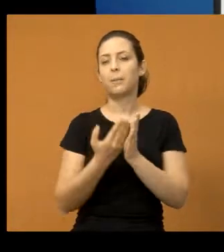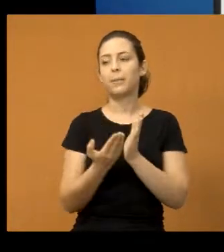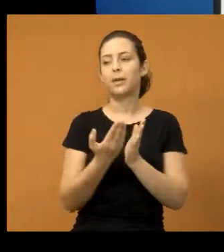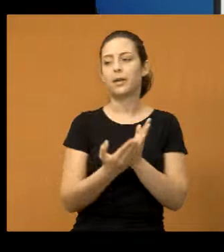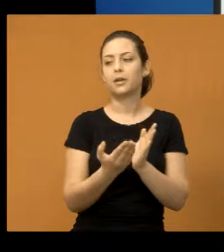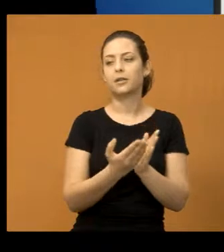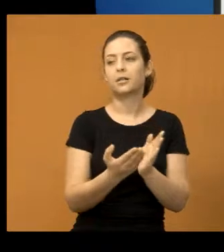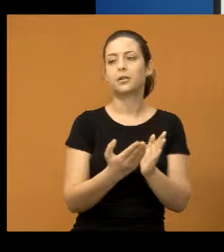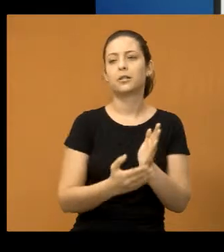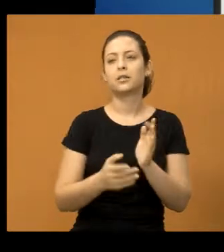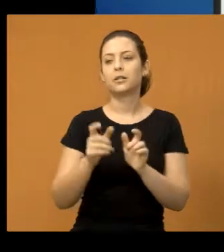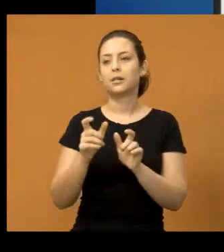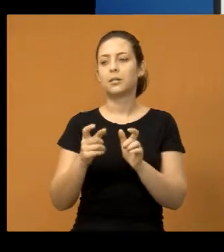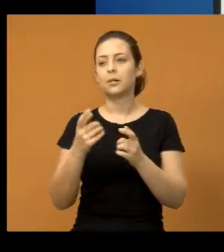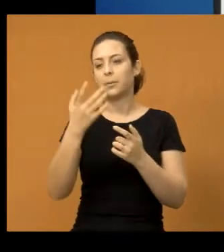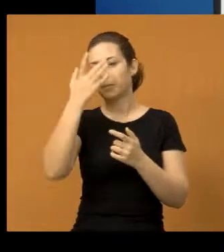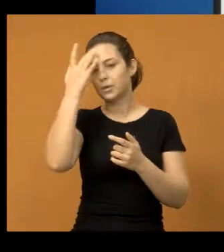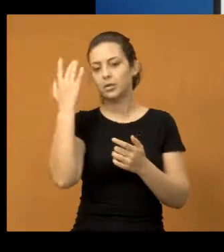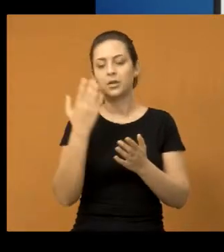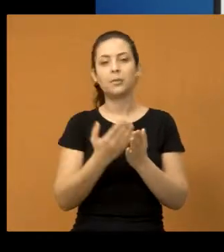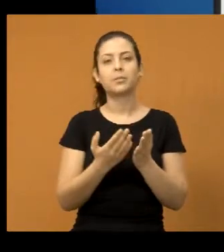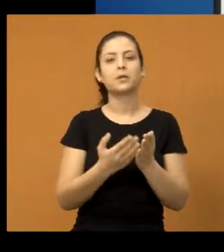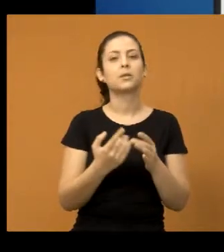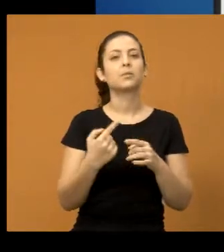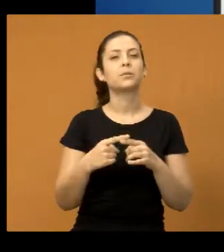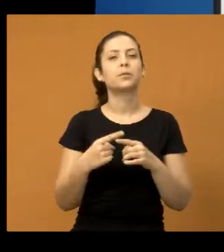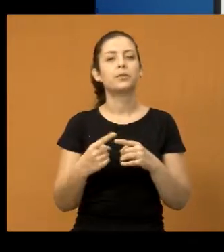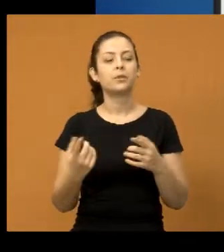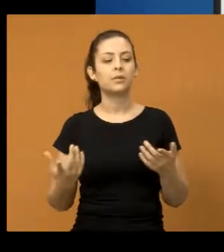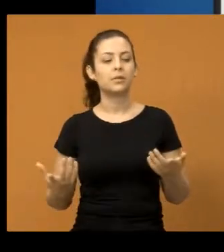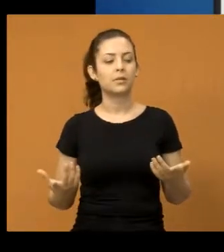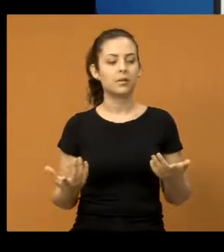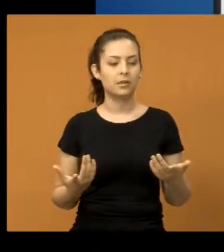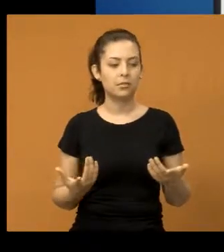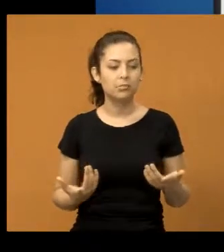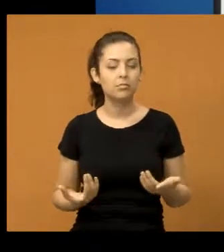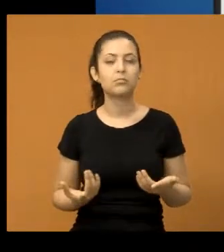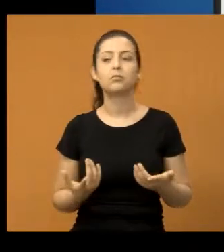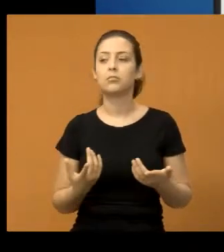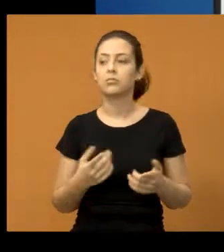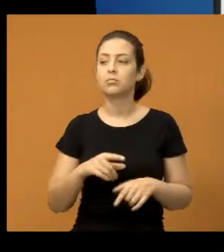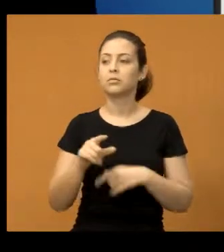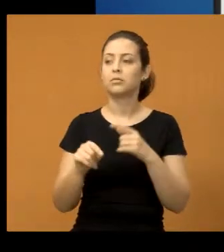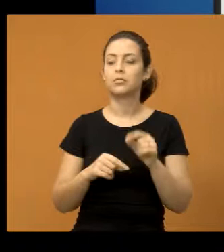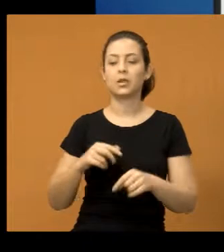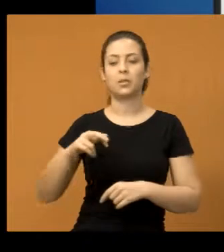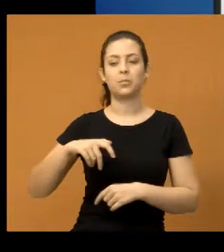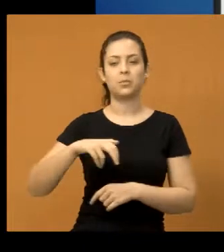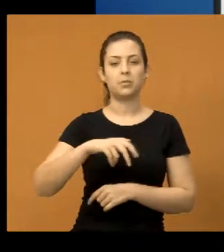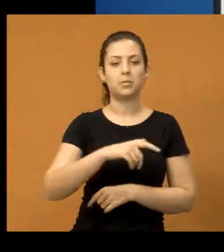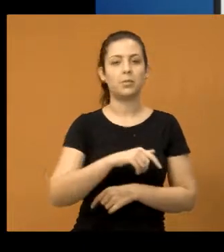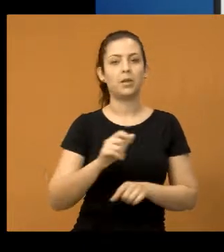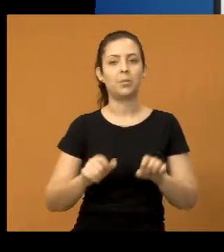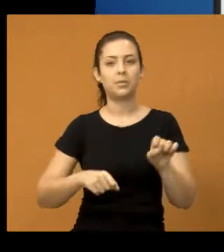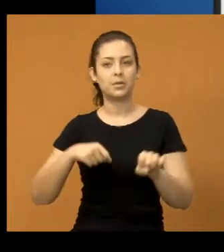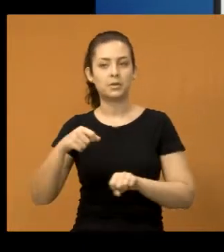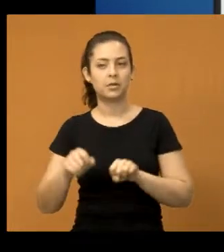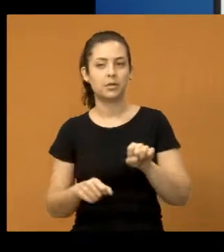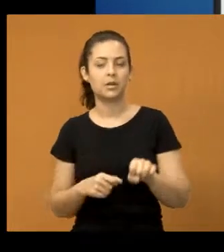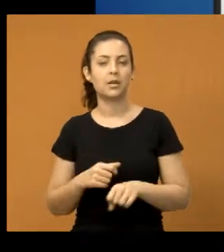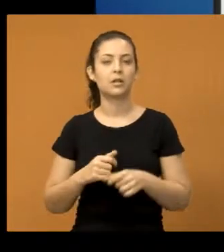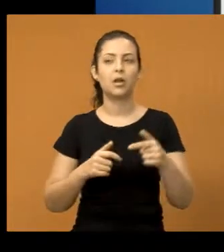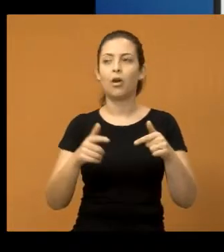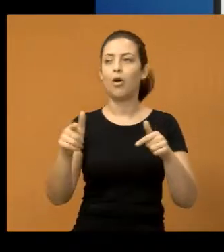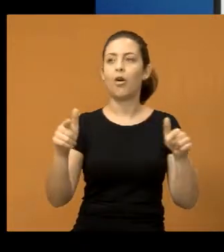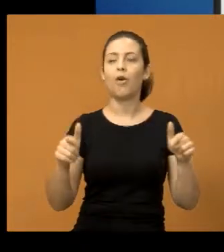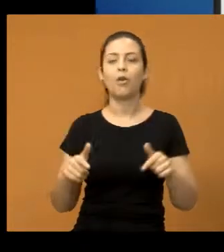passageiros, mas por que será que está perdendo? Por que será? Eu vou optar para fazer a minha caminhada, para ir de bicicleta e outros meios